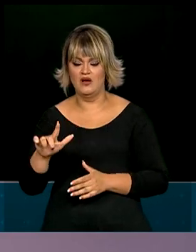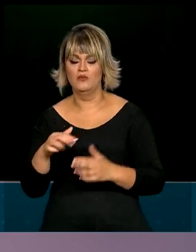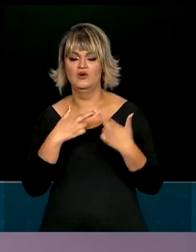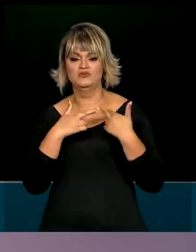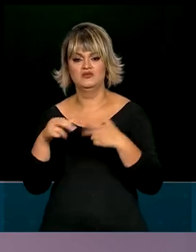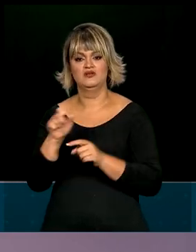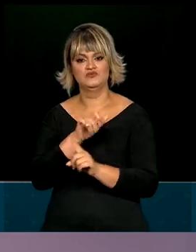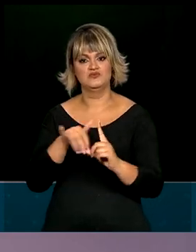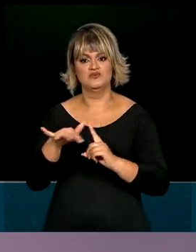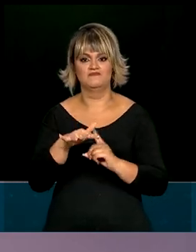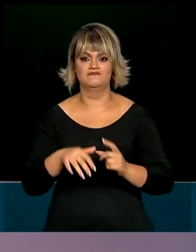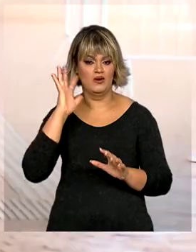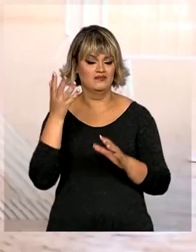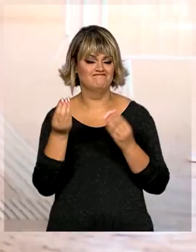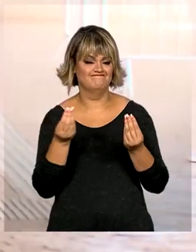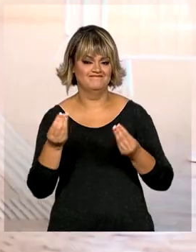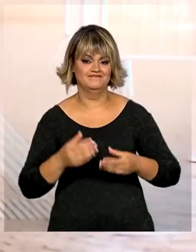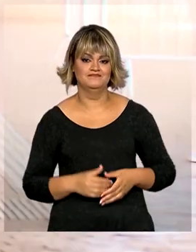responsabilidade social.